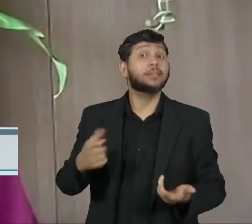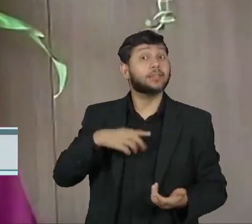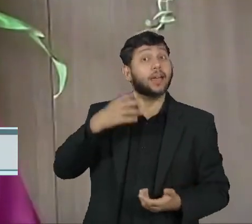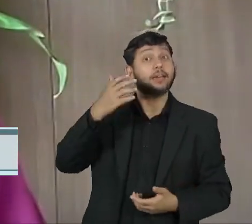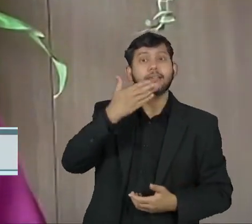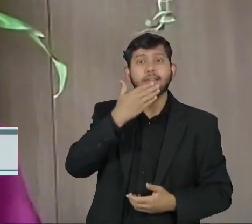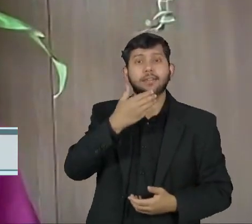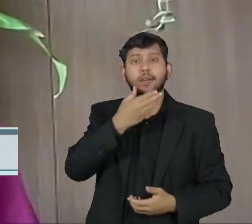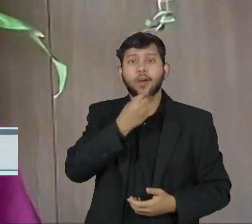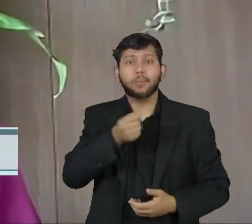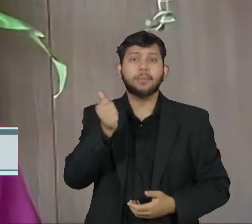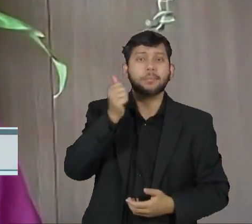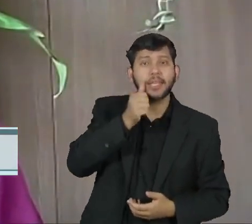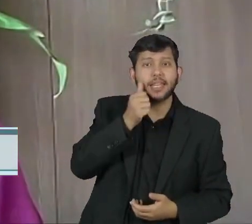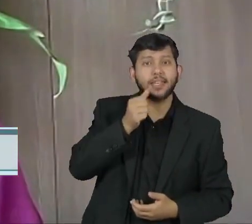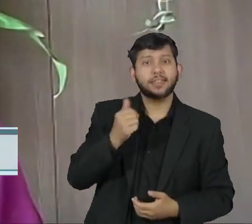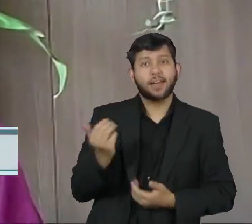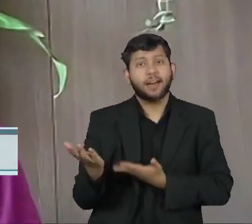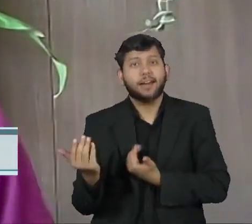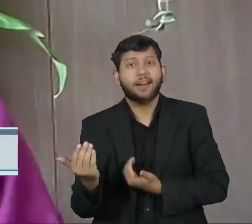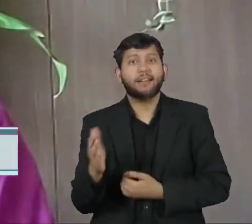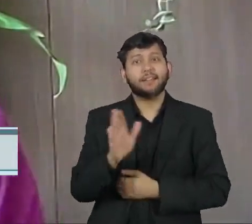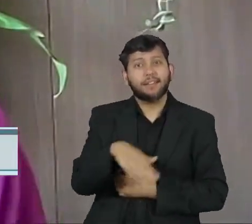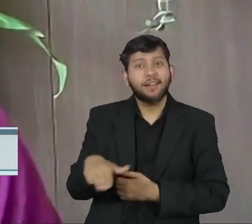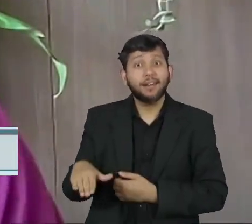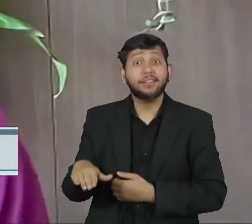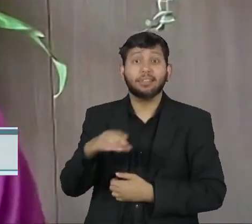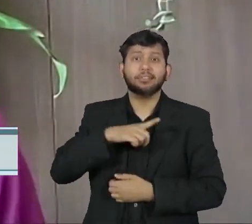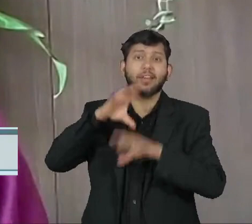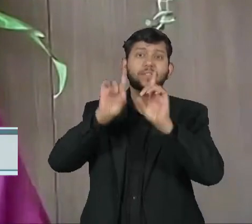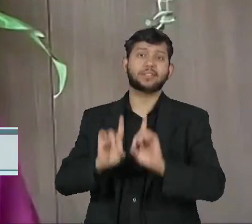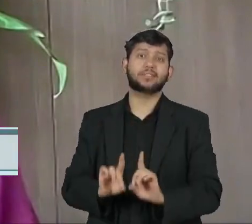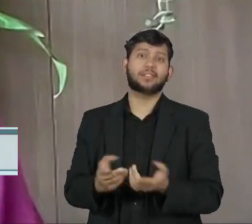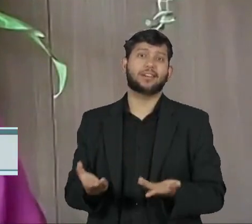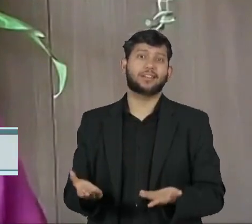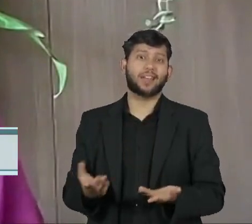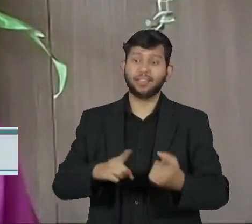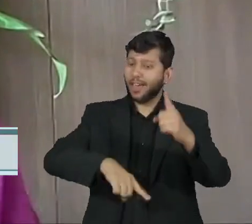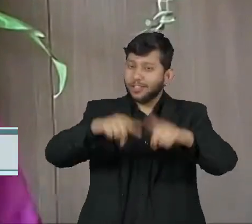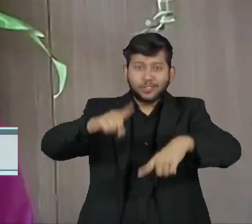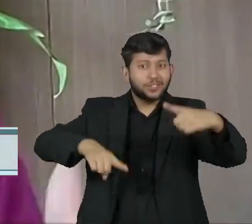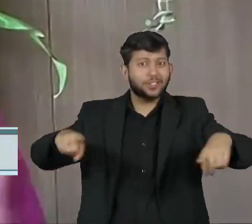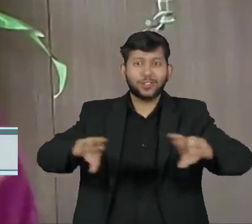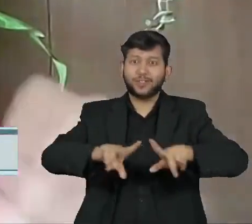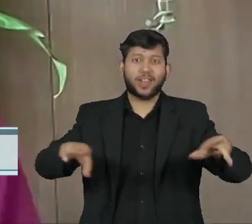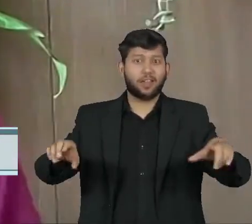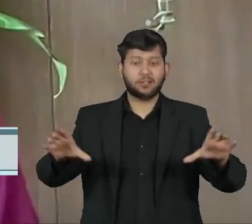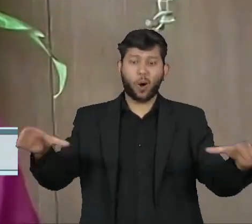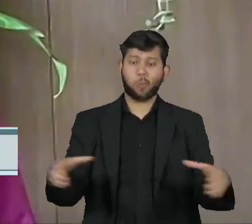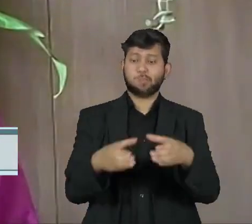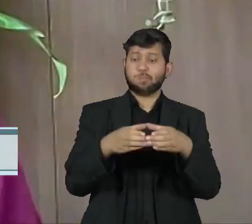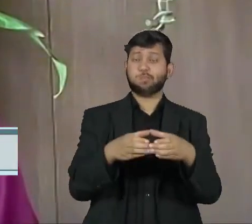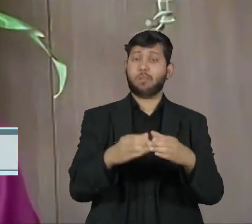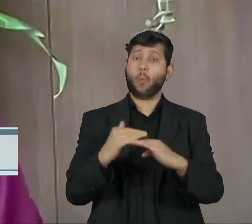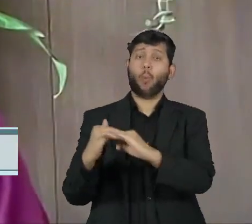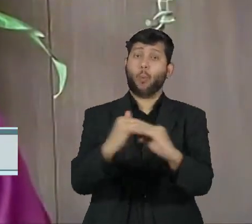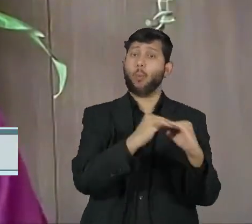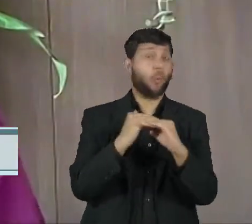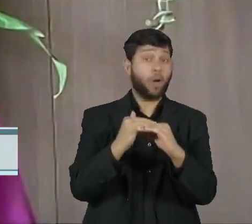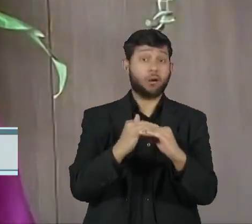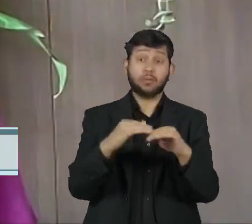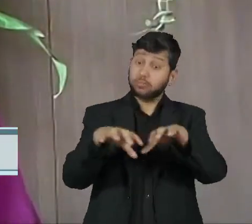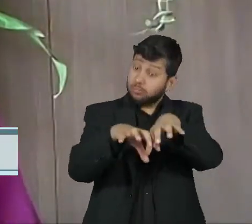deficiência. Então, o desafio de compreender esse grupo não como uma massa geral,